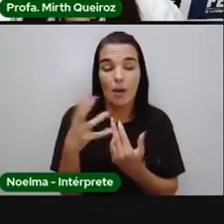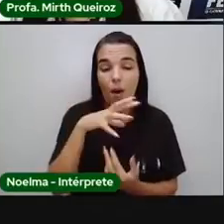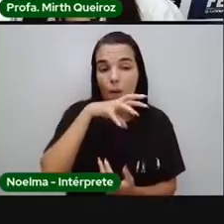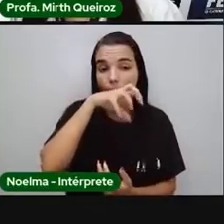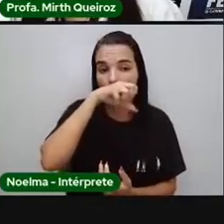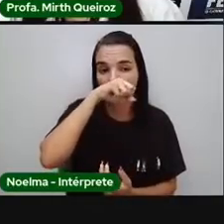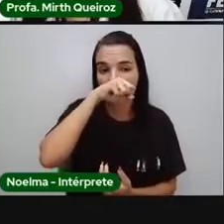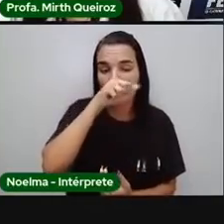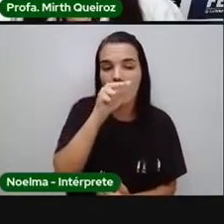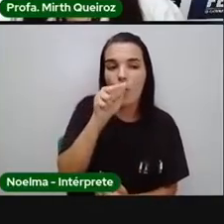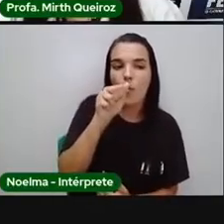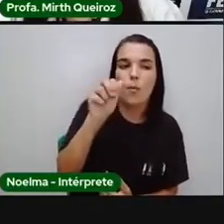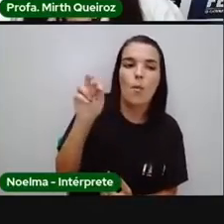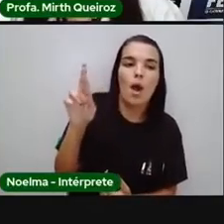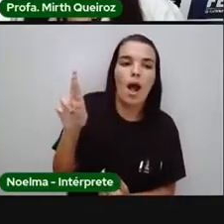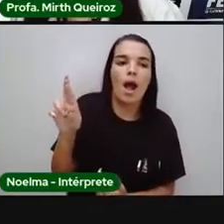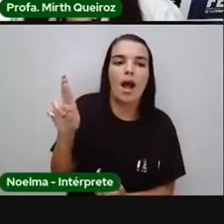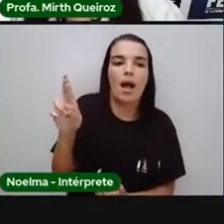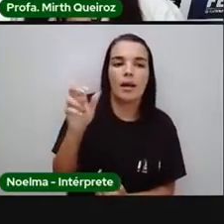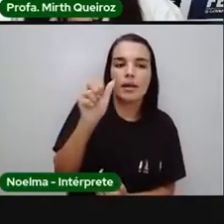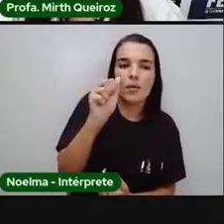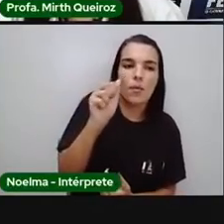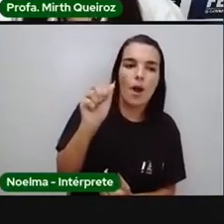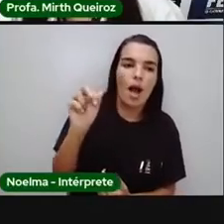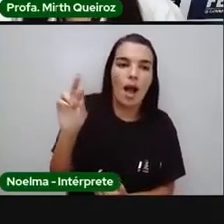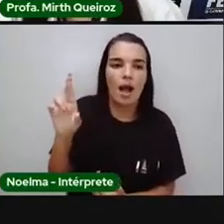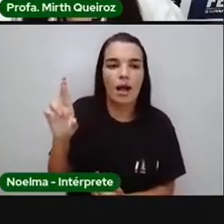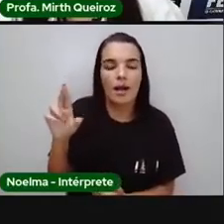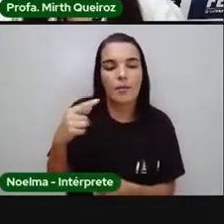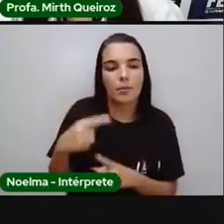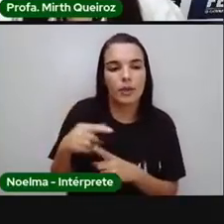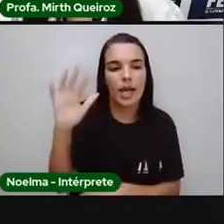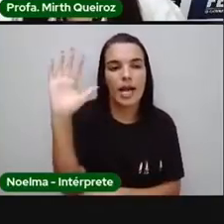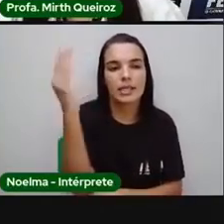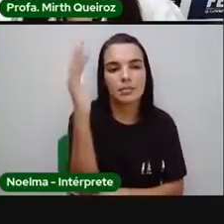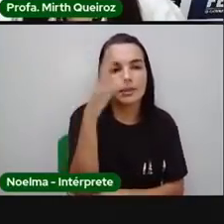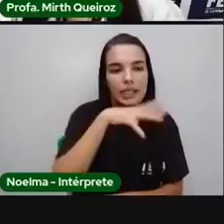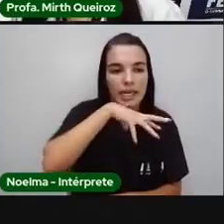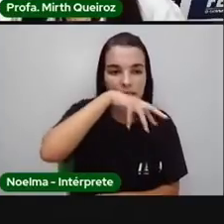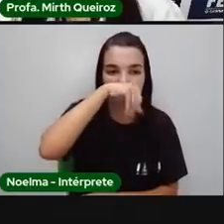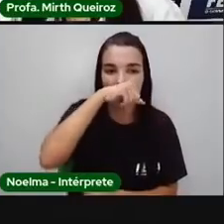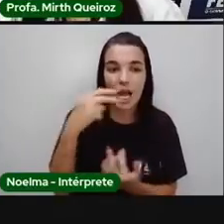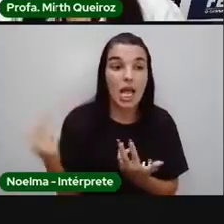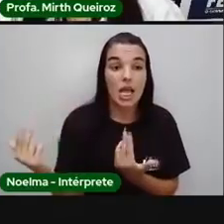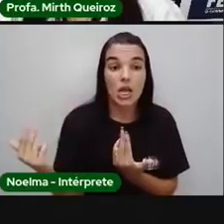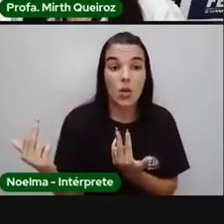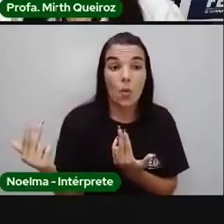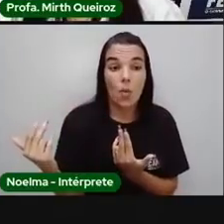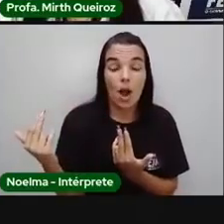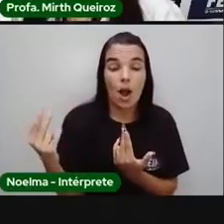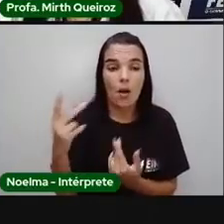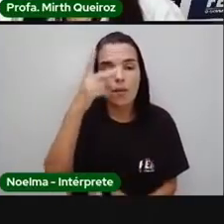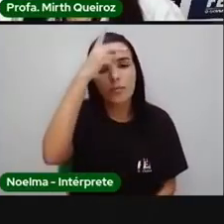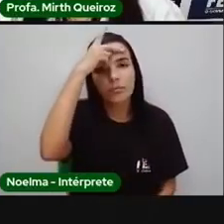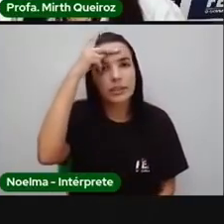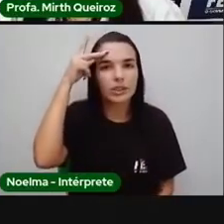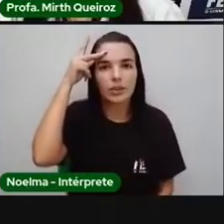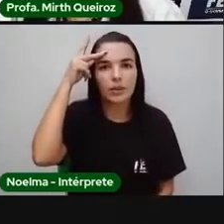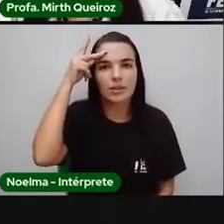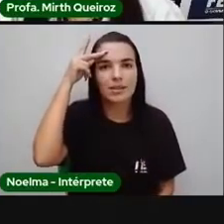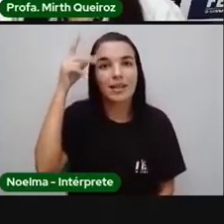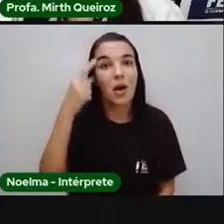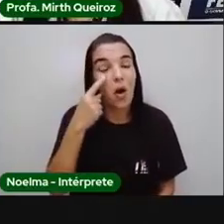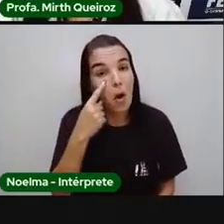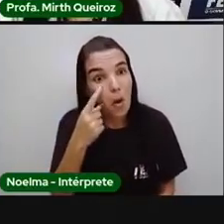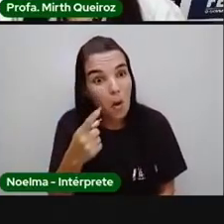fotossíntese. As plantas, elas respiram, assim como a gente, tá? Então, olha só que interessante. Olha